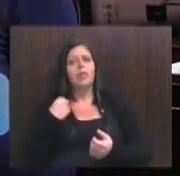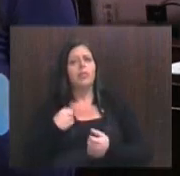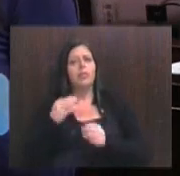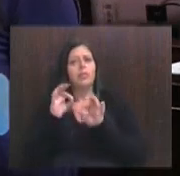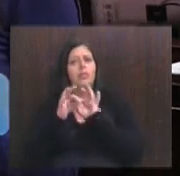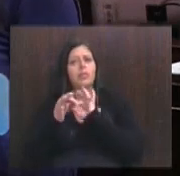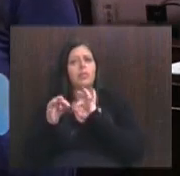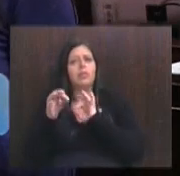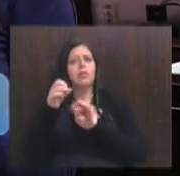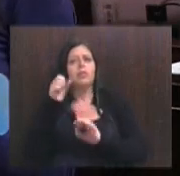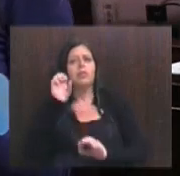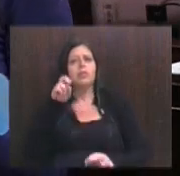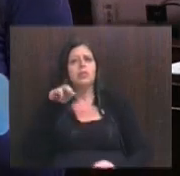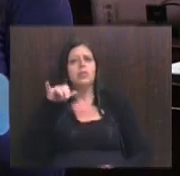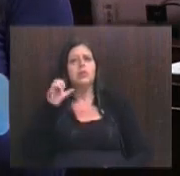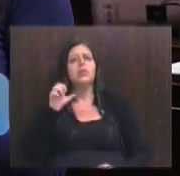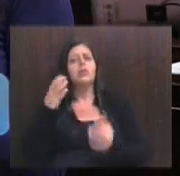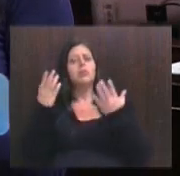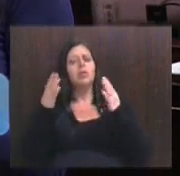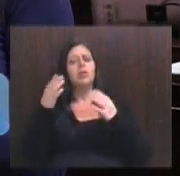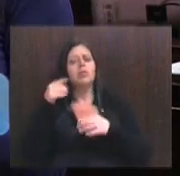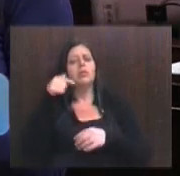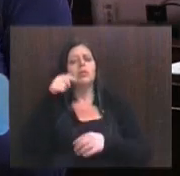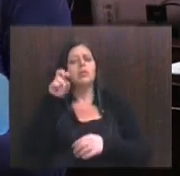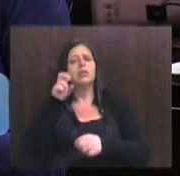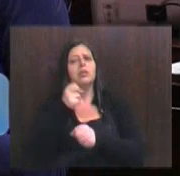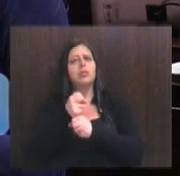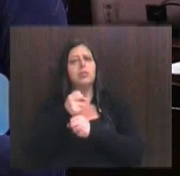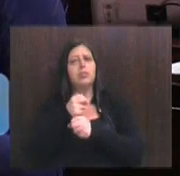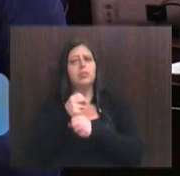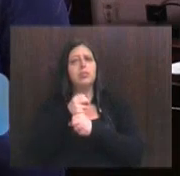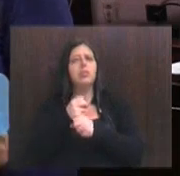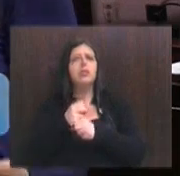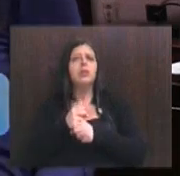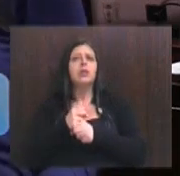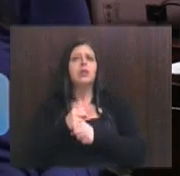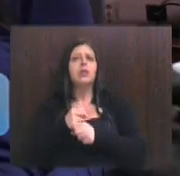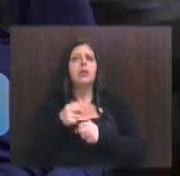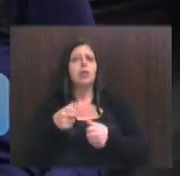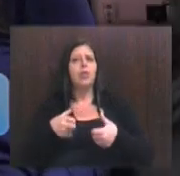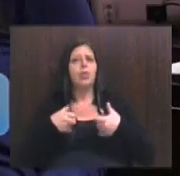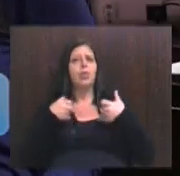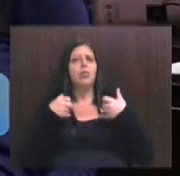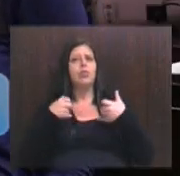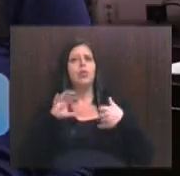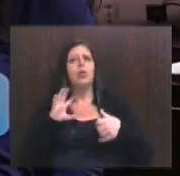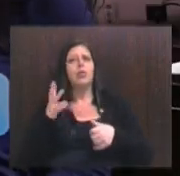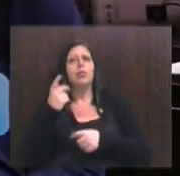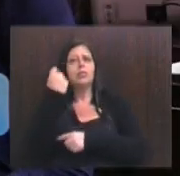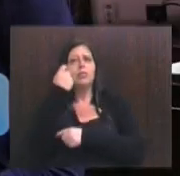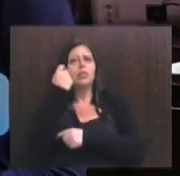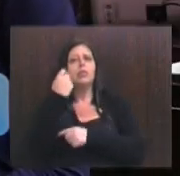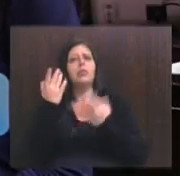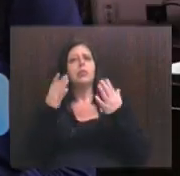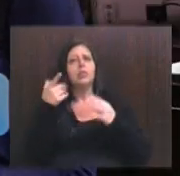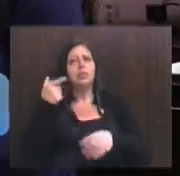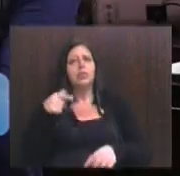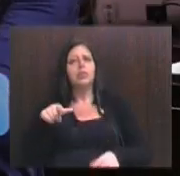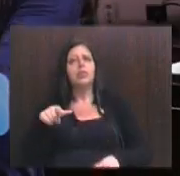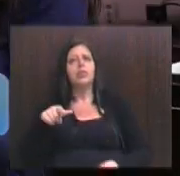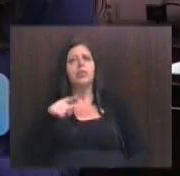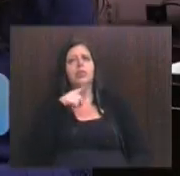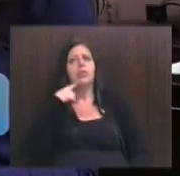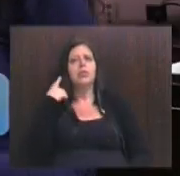longa ao CENG, parabenizá-los pelos seus 75 anos, que enche de orgulho a todos nós gaúchos, e parabenizar mais uma vez